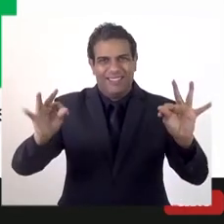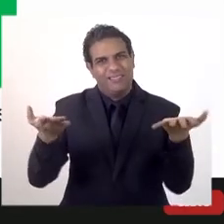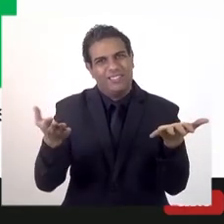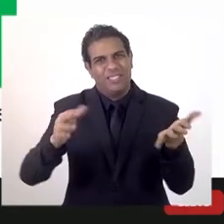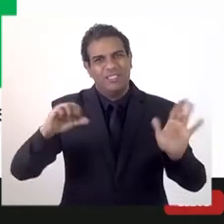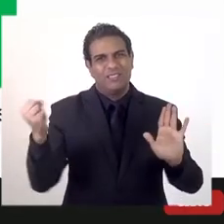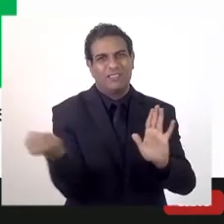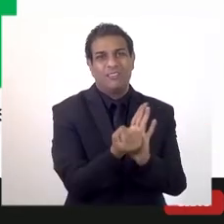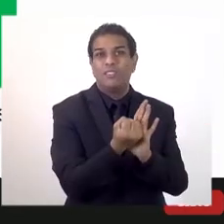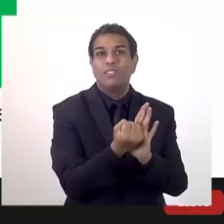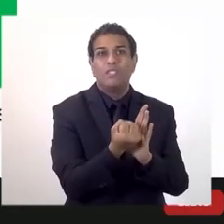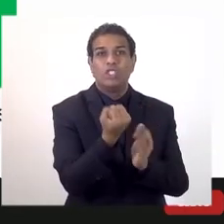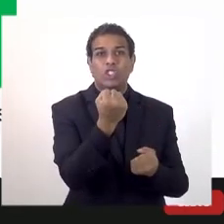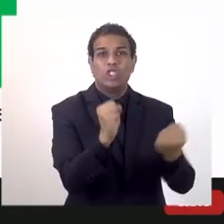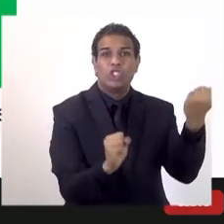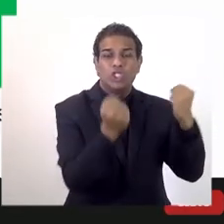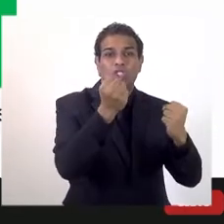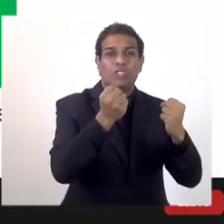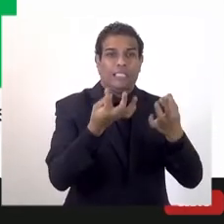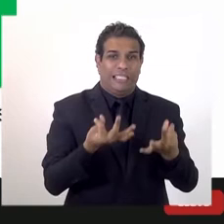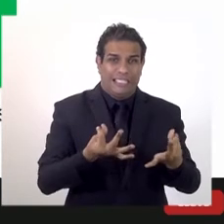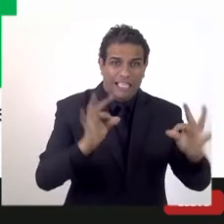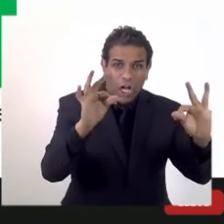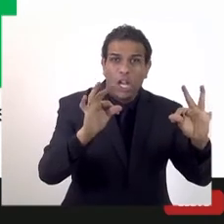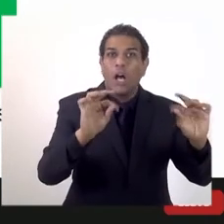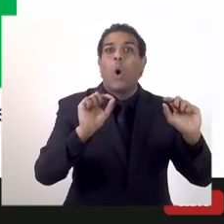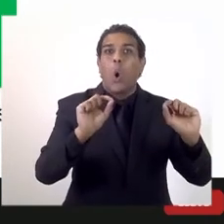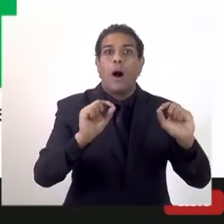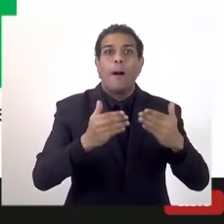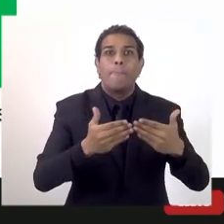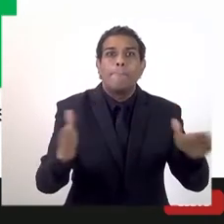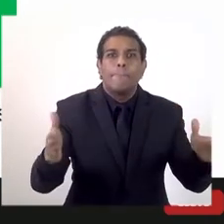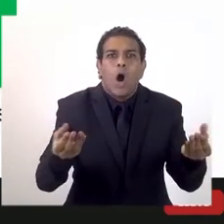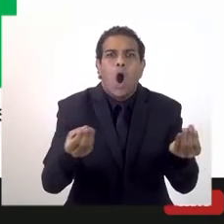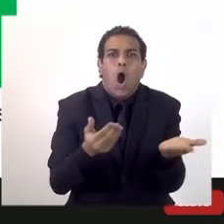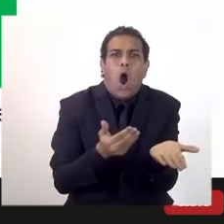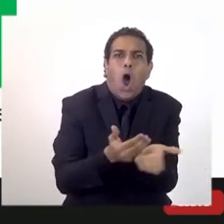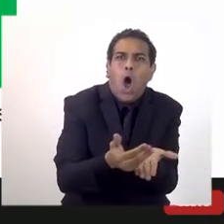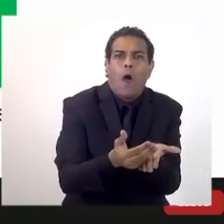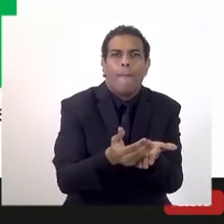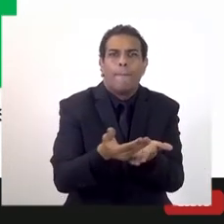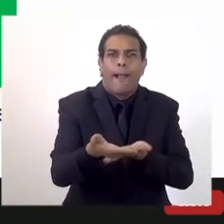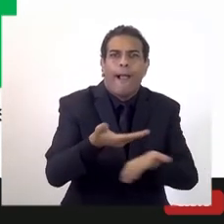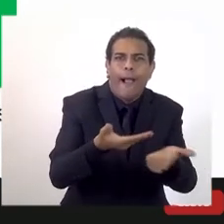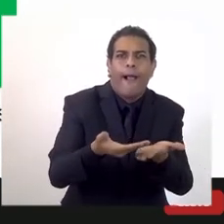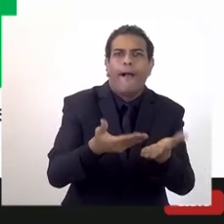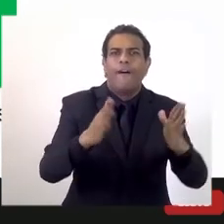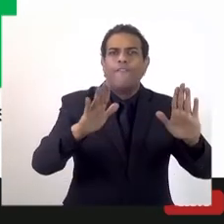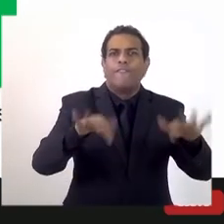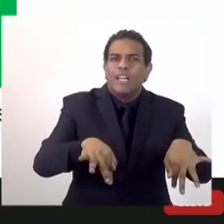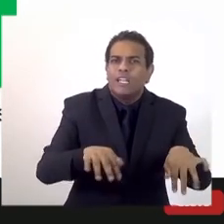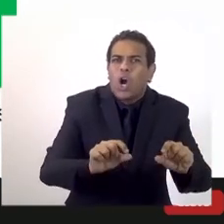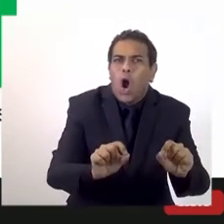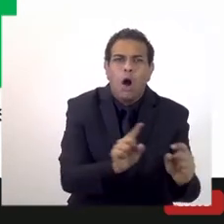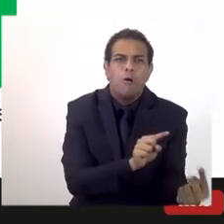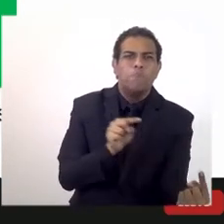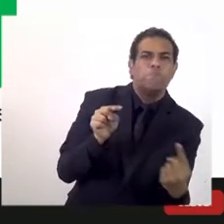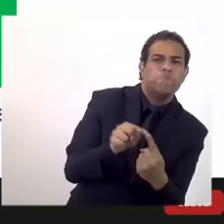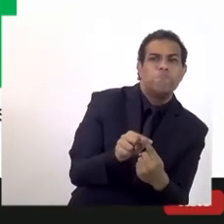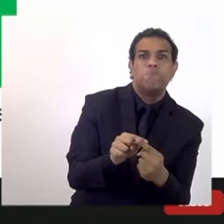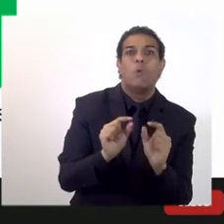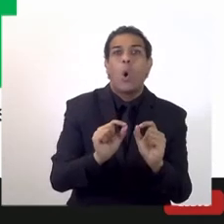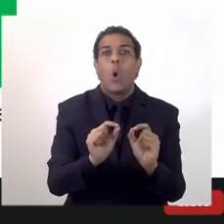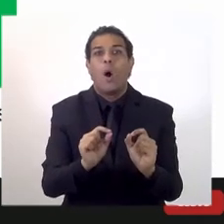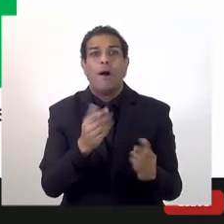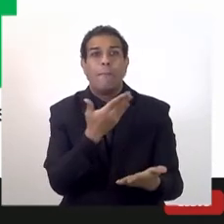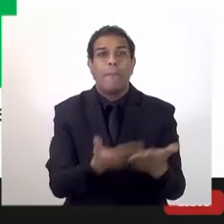a indústria continua muito importante. Hoje em dia é difícil saber onde começa a indústria, acaba o serviço, onde acaba o serviço, começa a indústria, mas